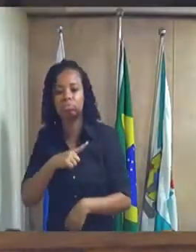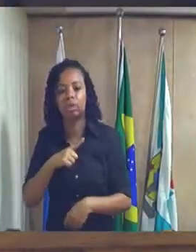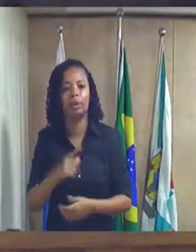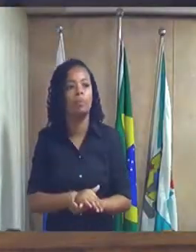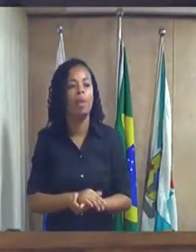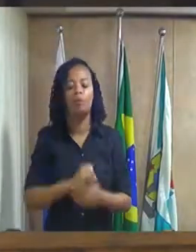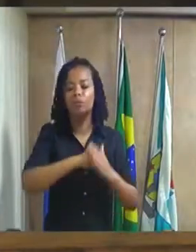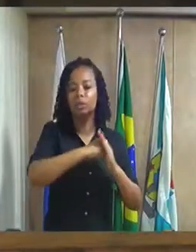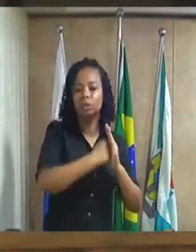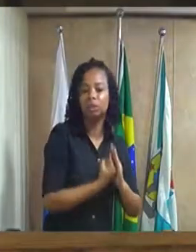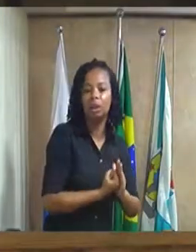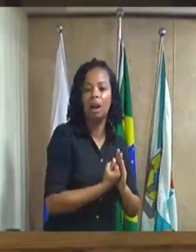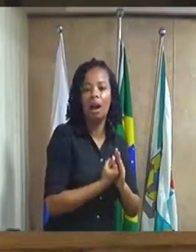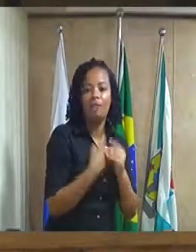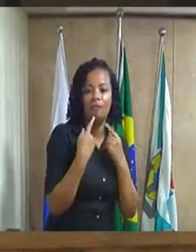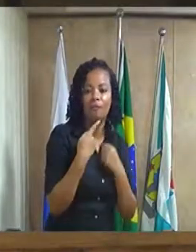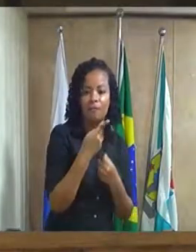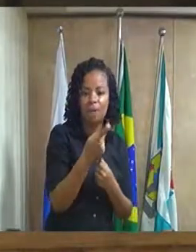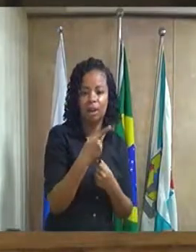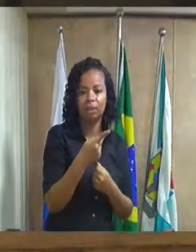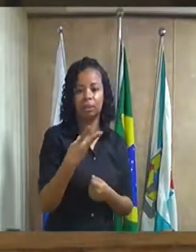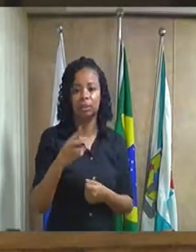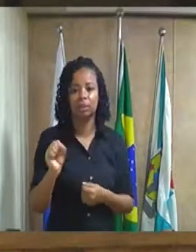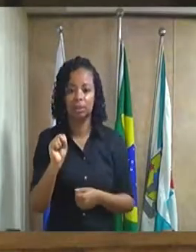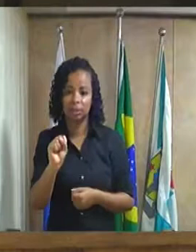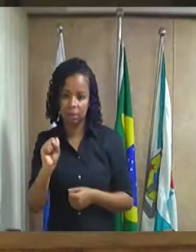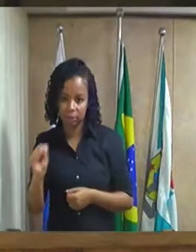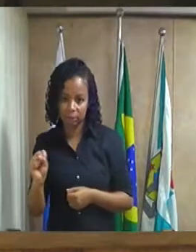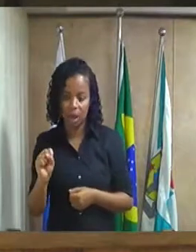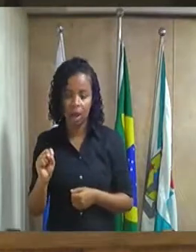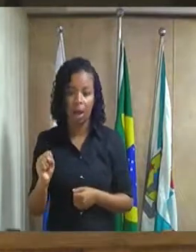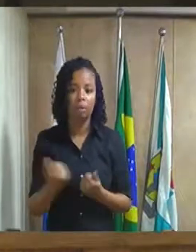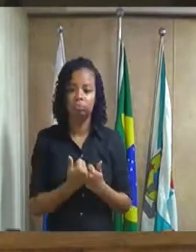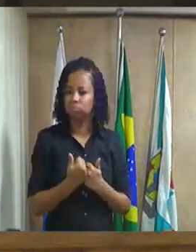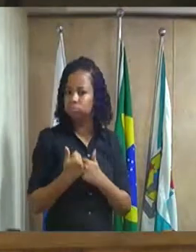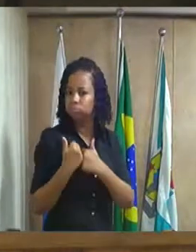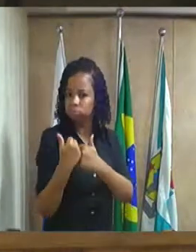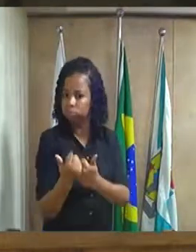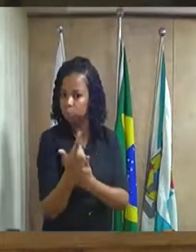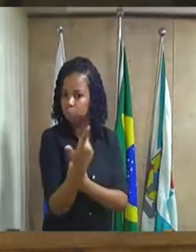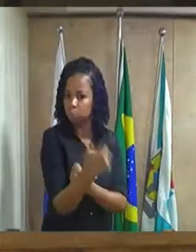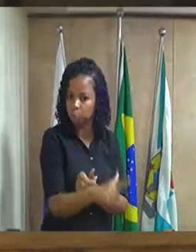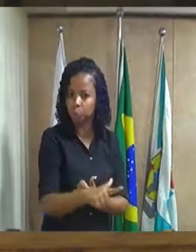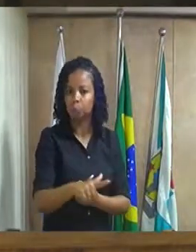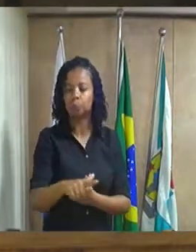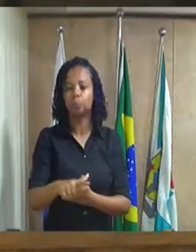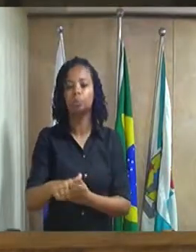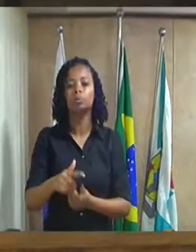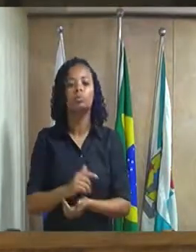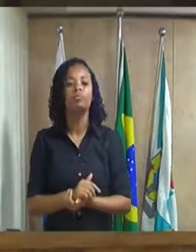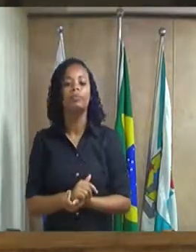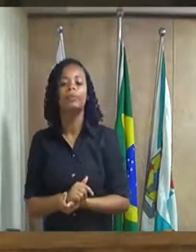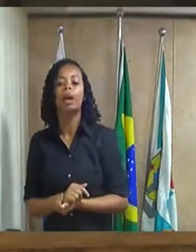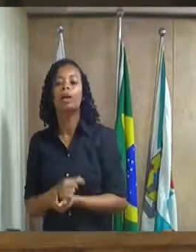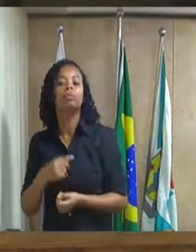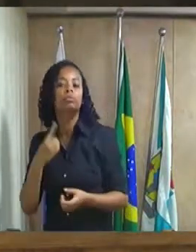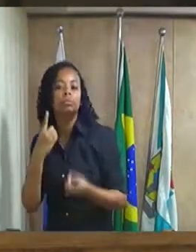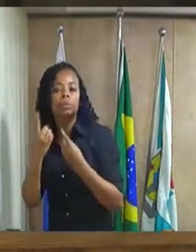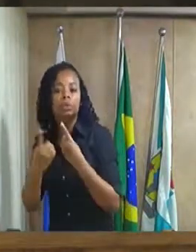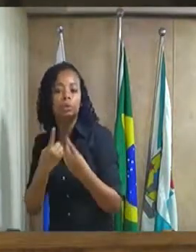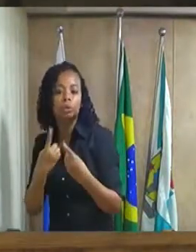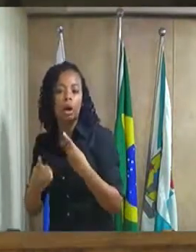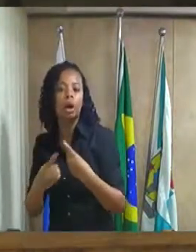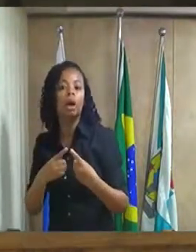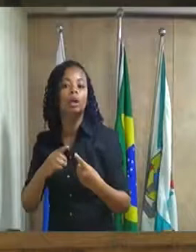encerrar minha fala senhor presidente 30 segundos só corroborando mais uma vez corroborando com o discurso do vereador